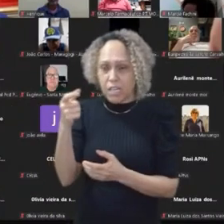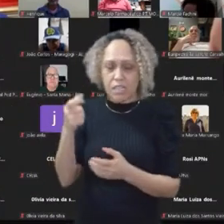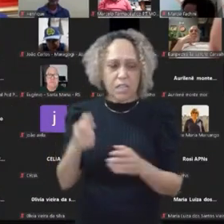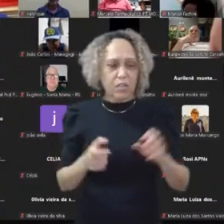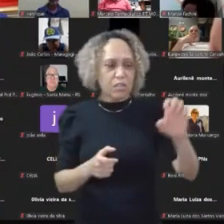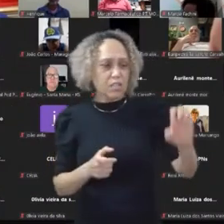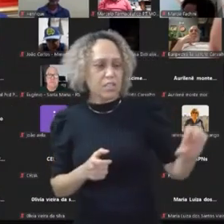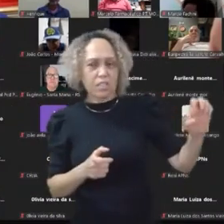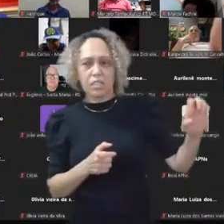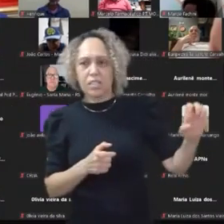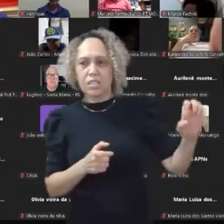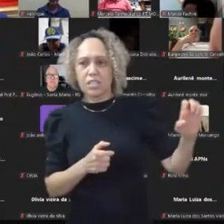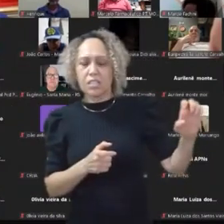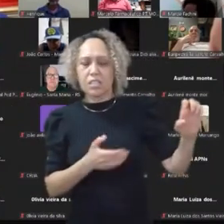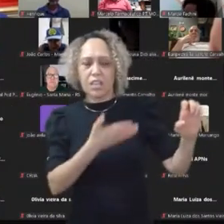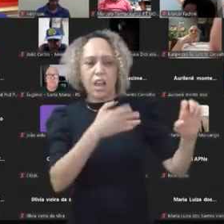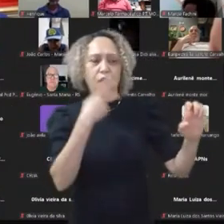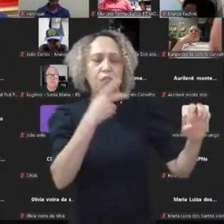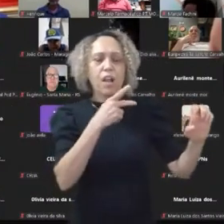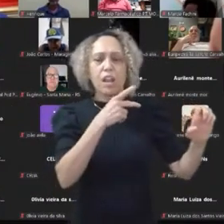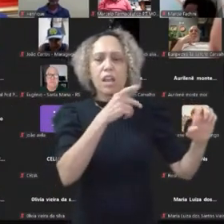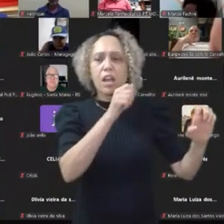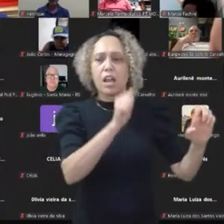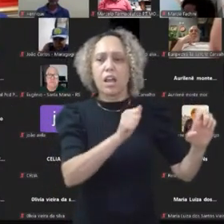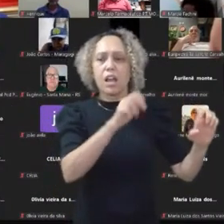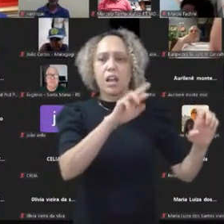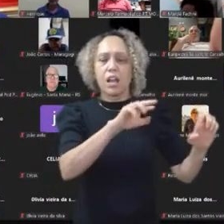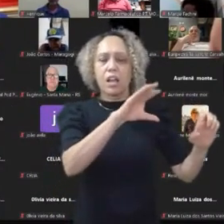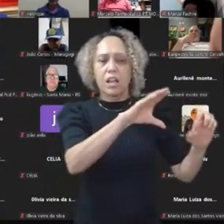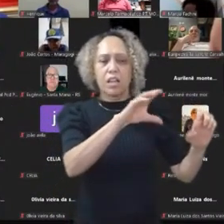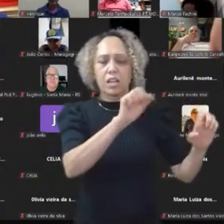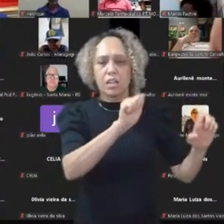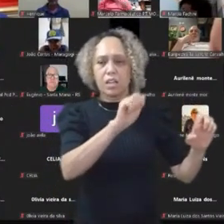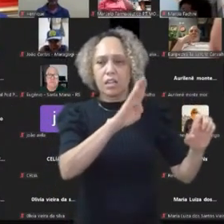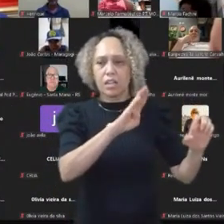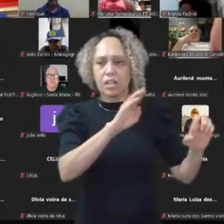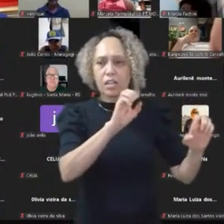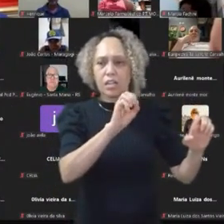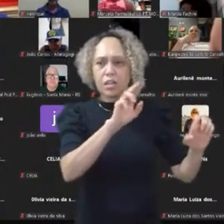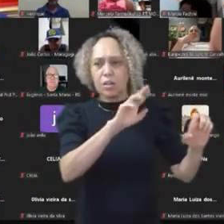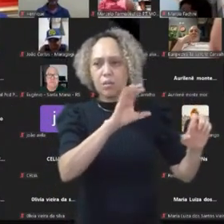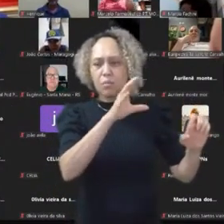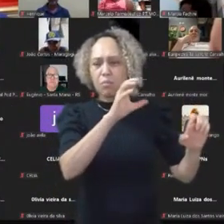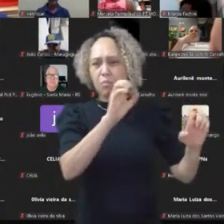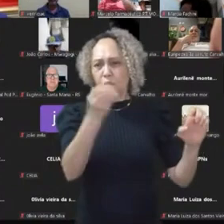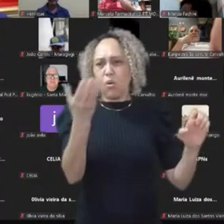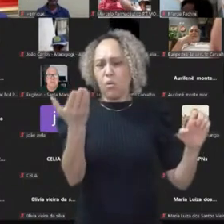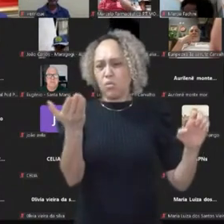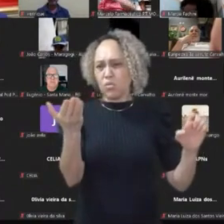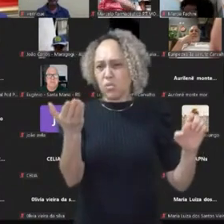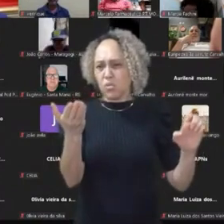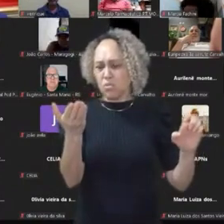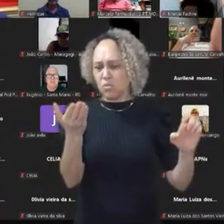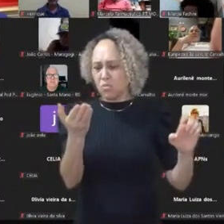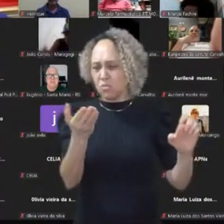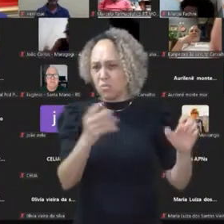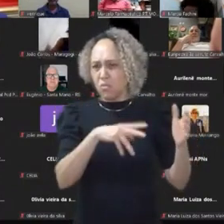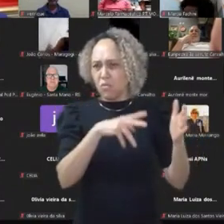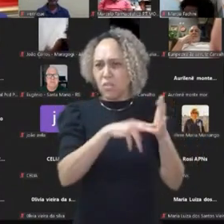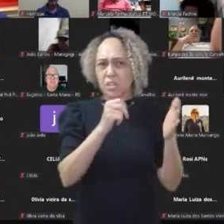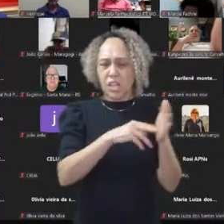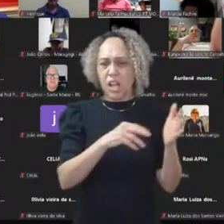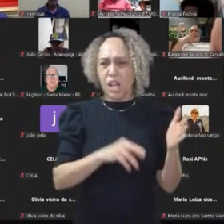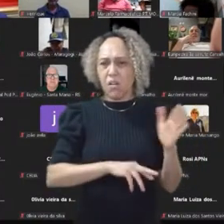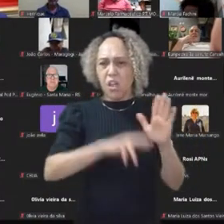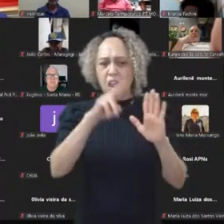nome, é o arcabouço fiscal, você fala, caramba meu, pô, que coisa estranha, regulação das redes sociais, eita caraca,